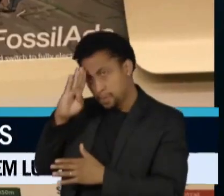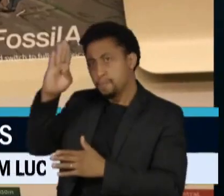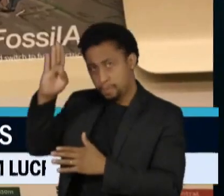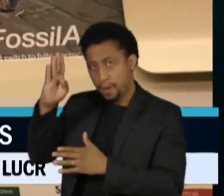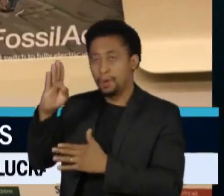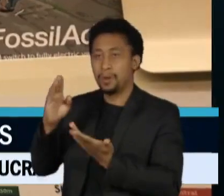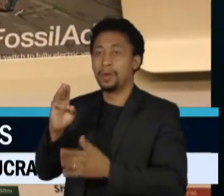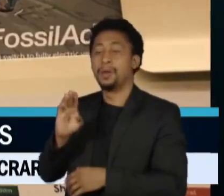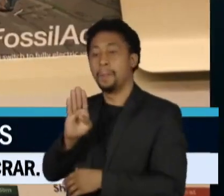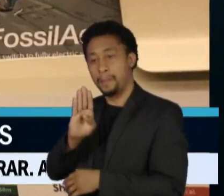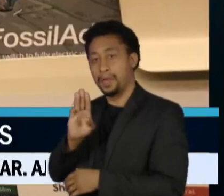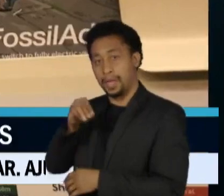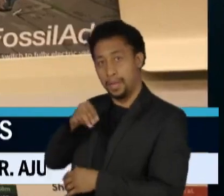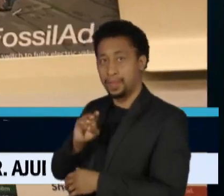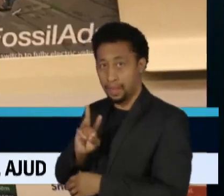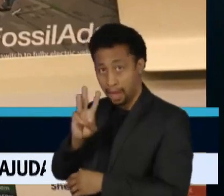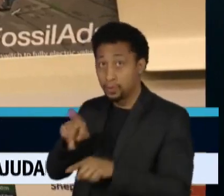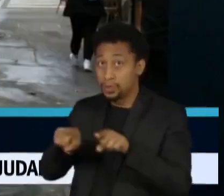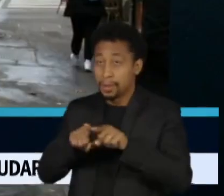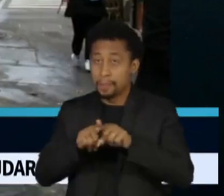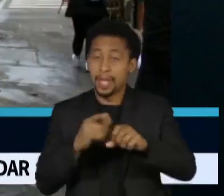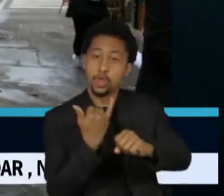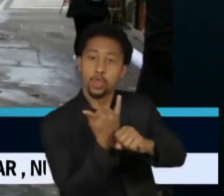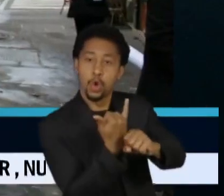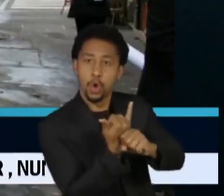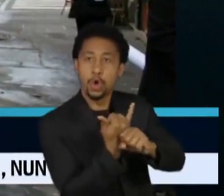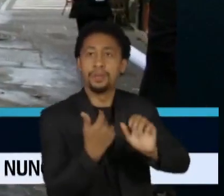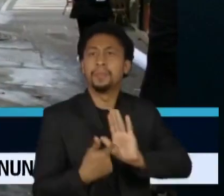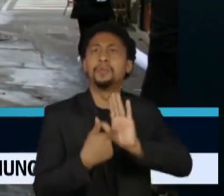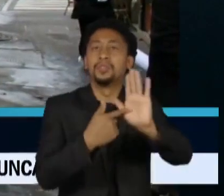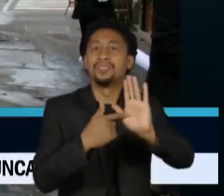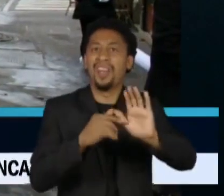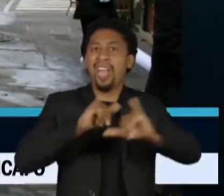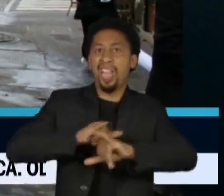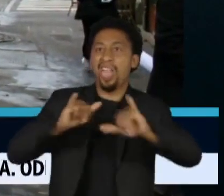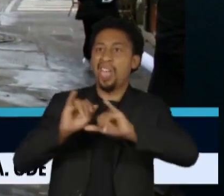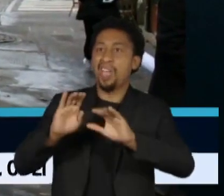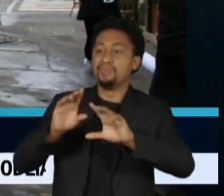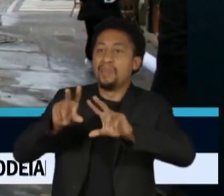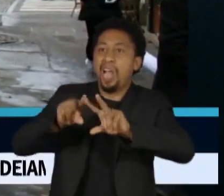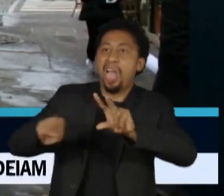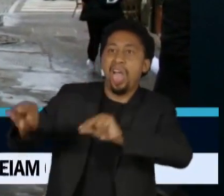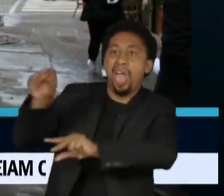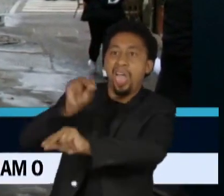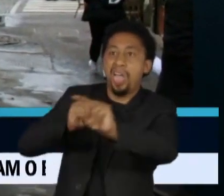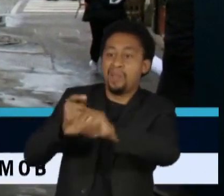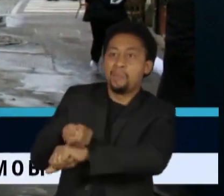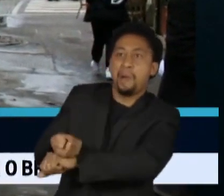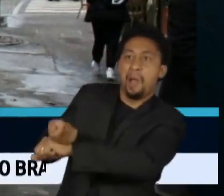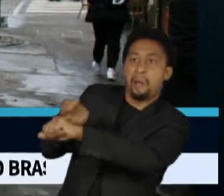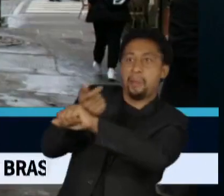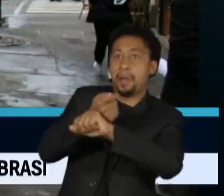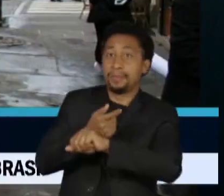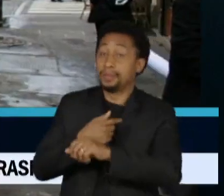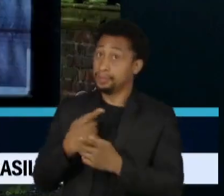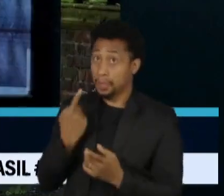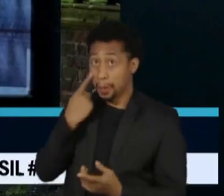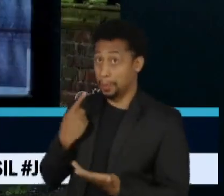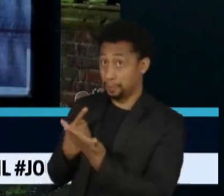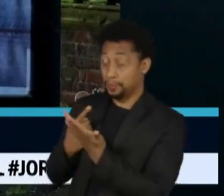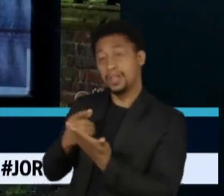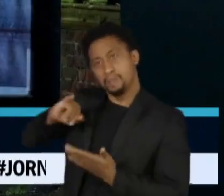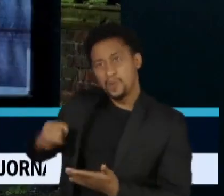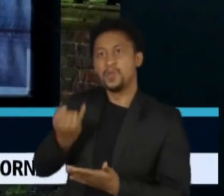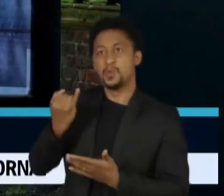pois estariam fazendo lobby contra as ações climáticas, criando propagandas enganosas. Explicou também que a tática de usar a marca dessas